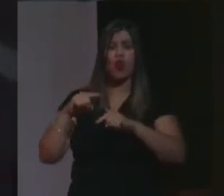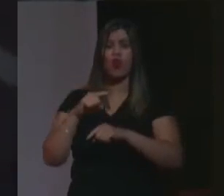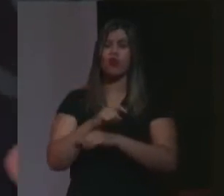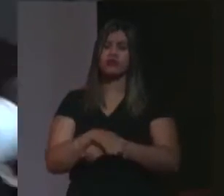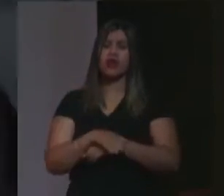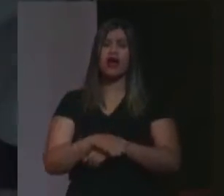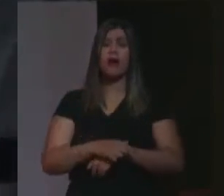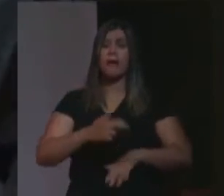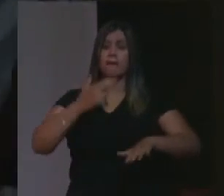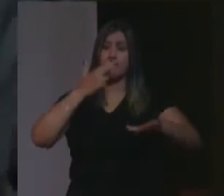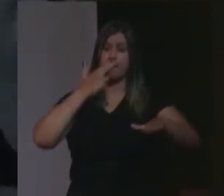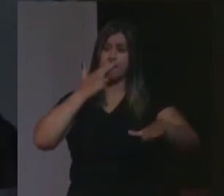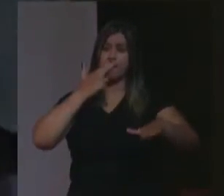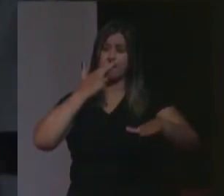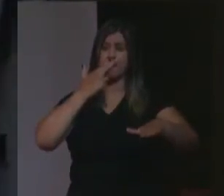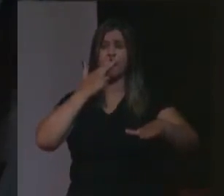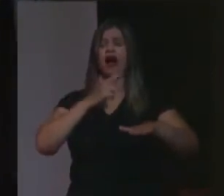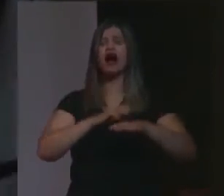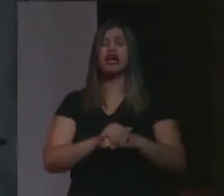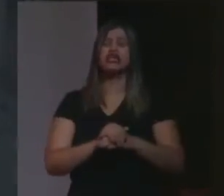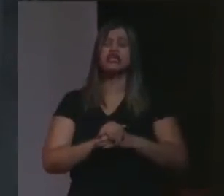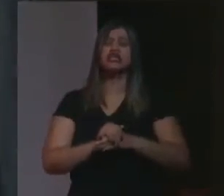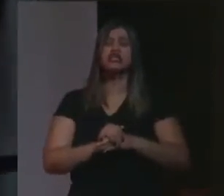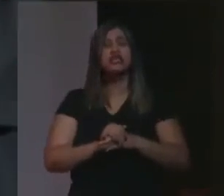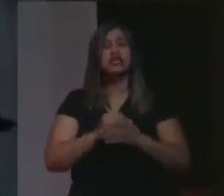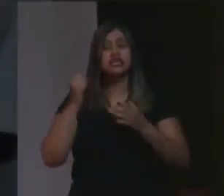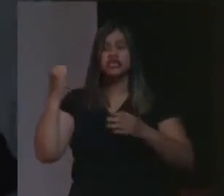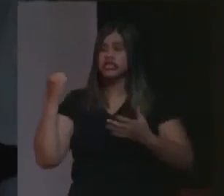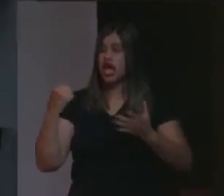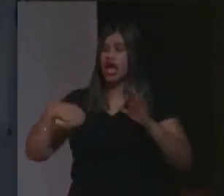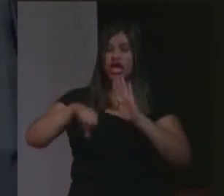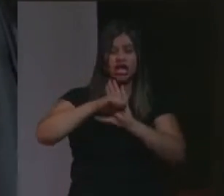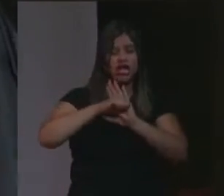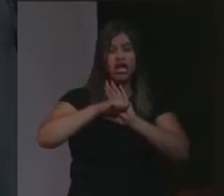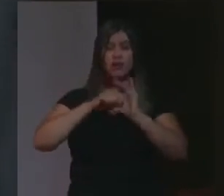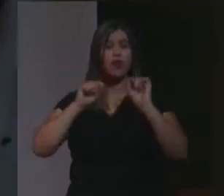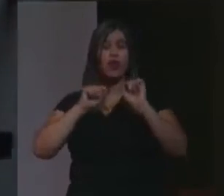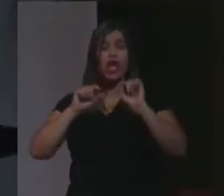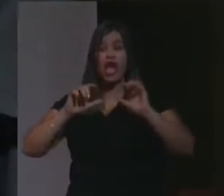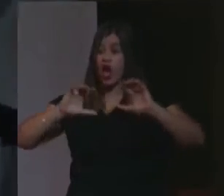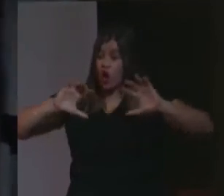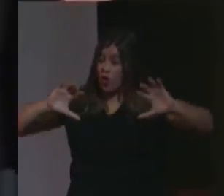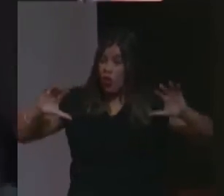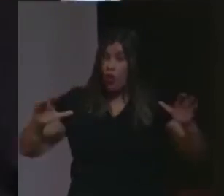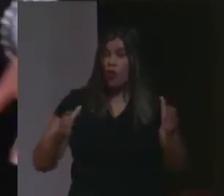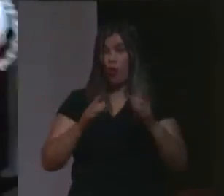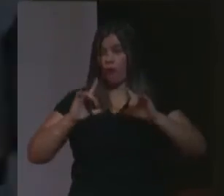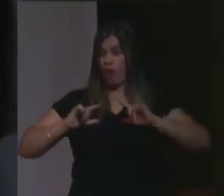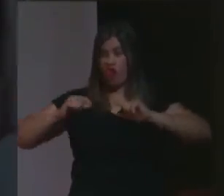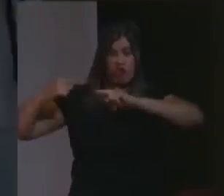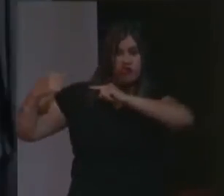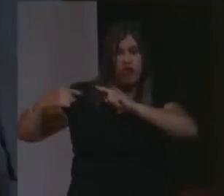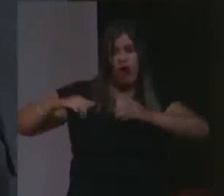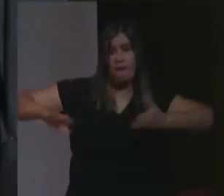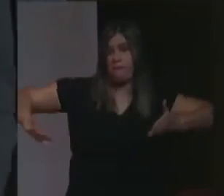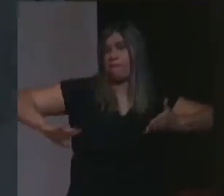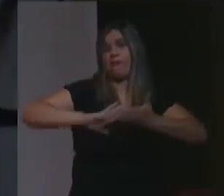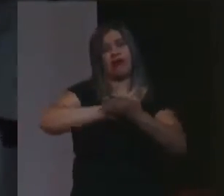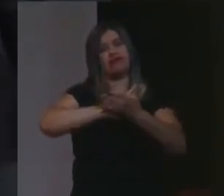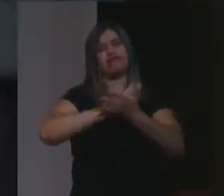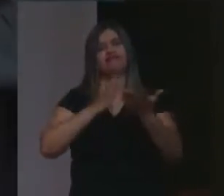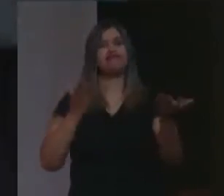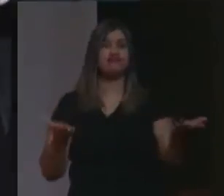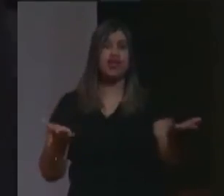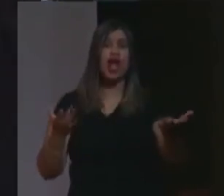Alemanha nazista, um crime sistemático com o objetivo de exterminar um povo. Não era contra indivíduos, não era uma